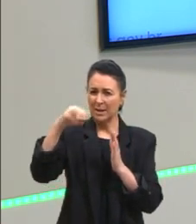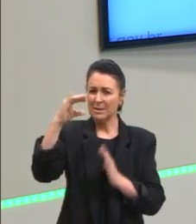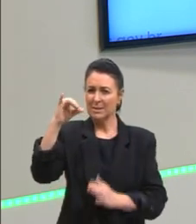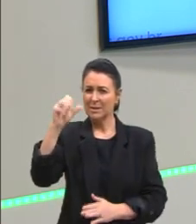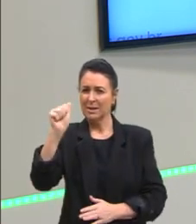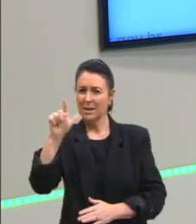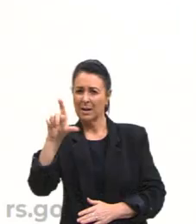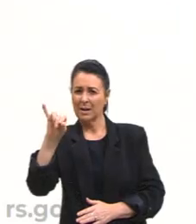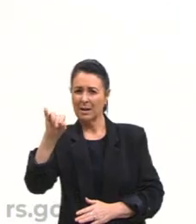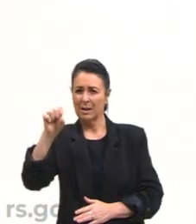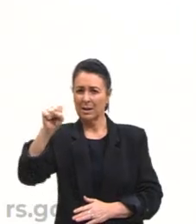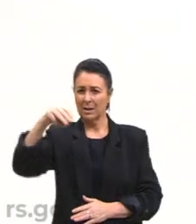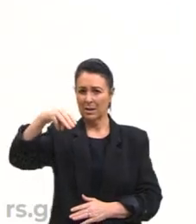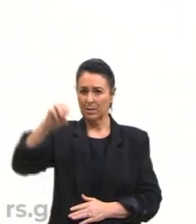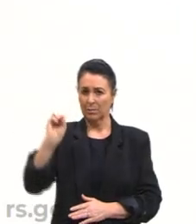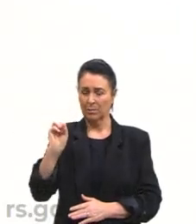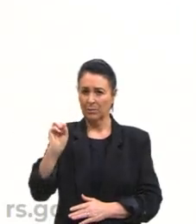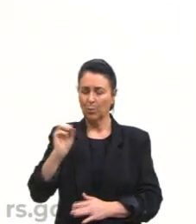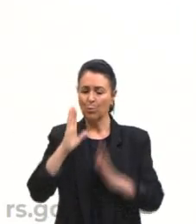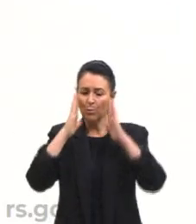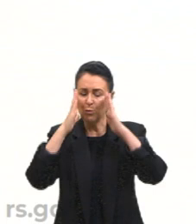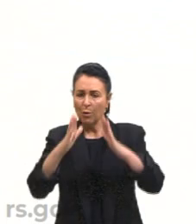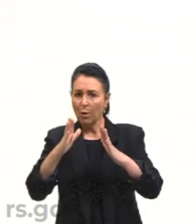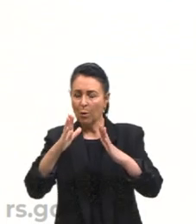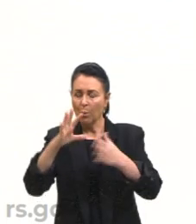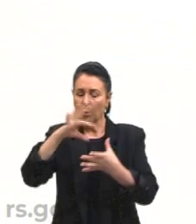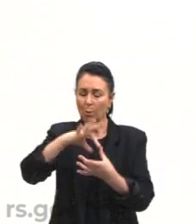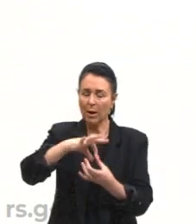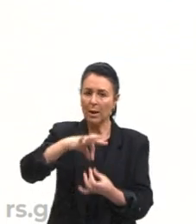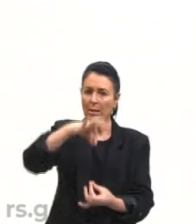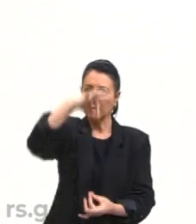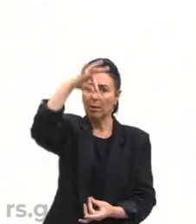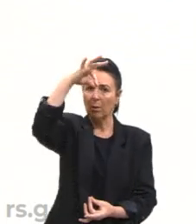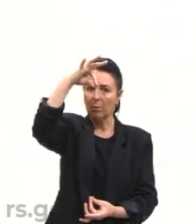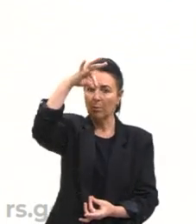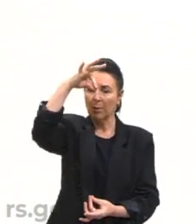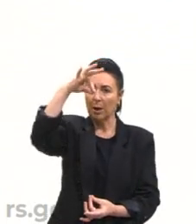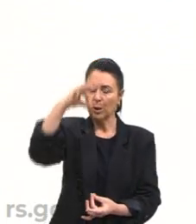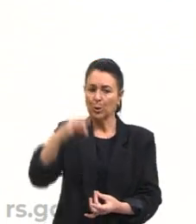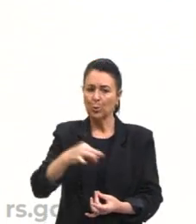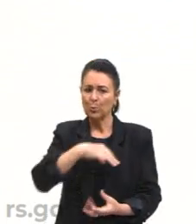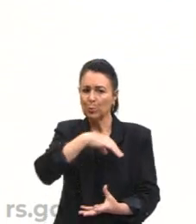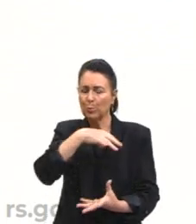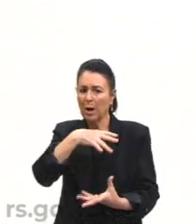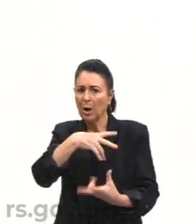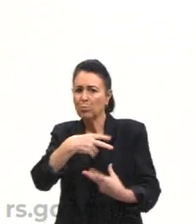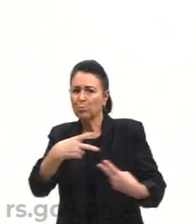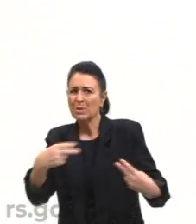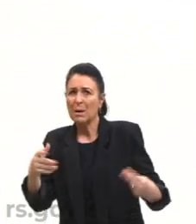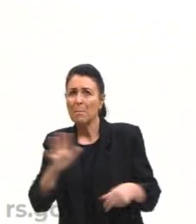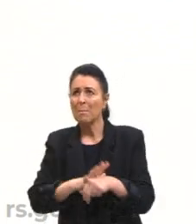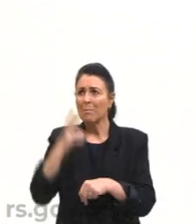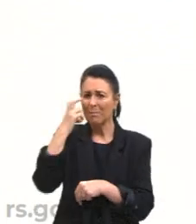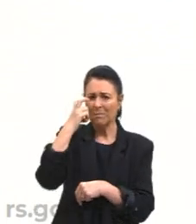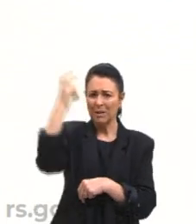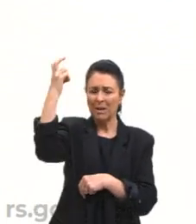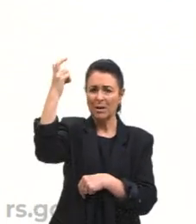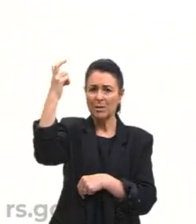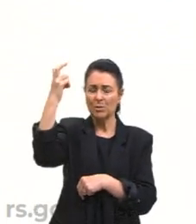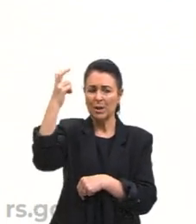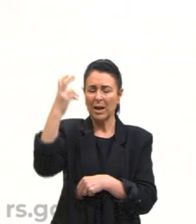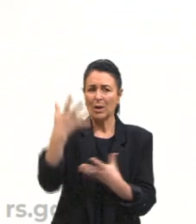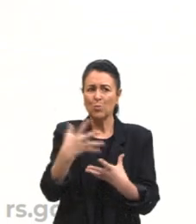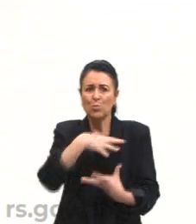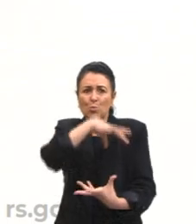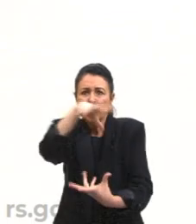representaria esse ser inteligível, esse mundo das ideias, que tem muito a ver com as religiões. Vamos discutir um pouquinho isso